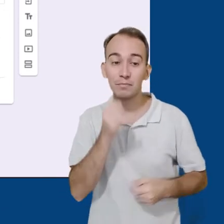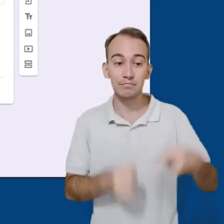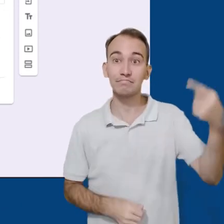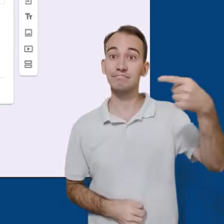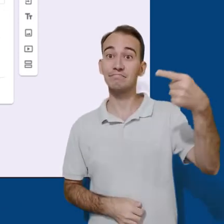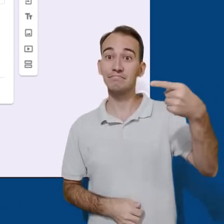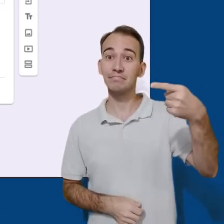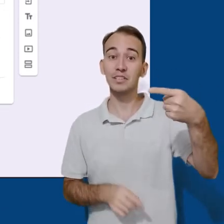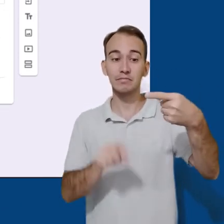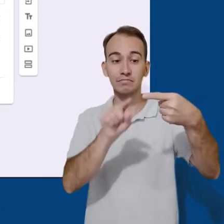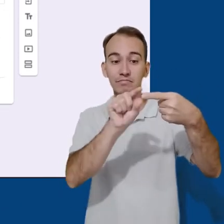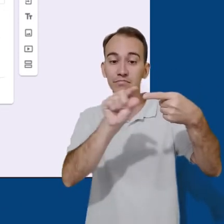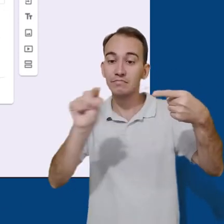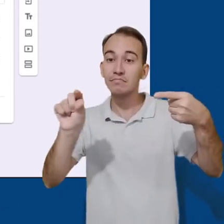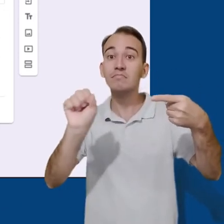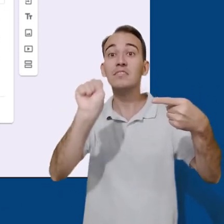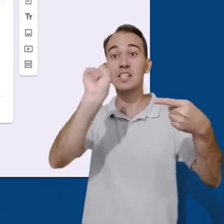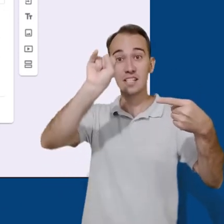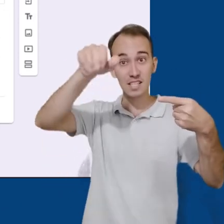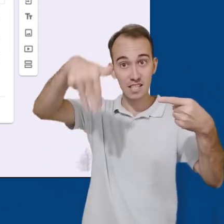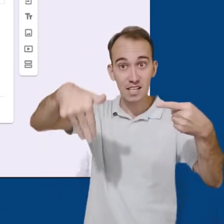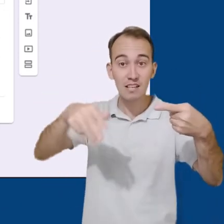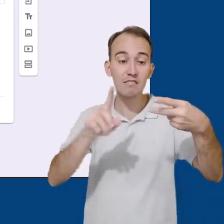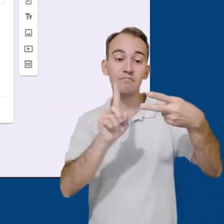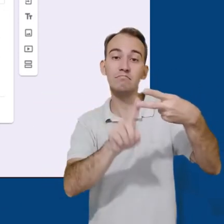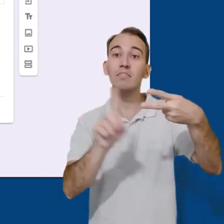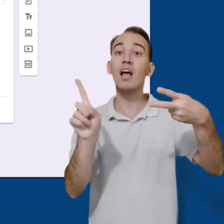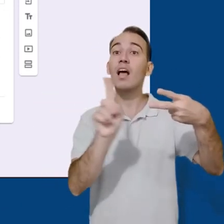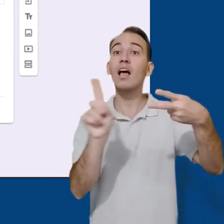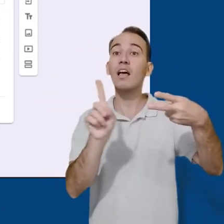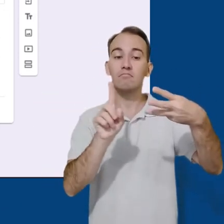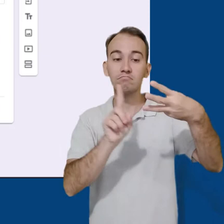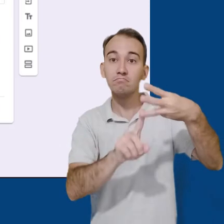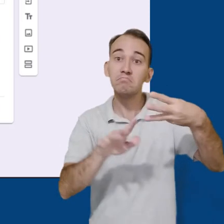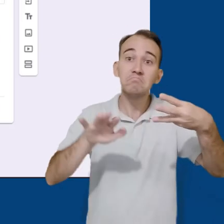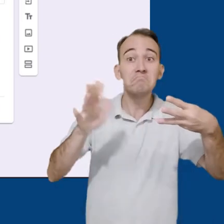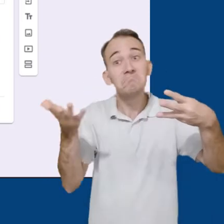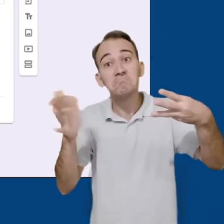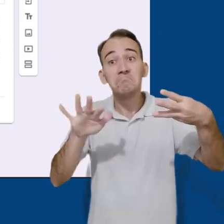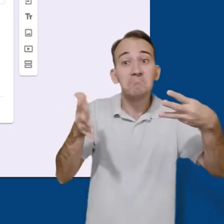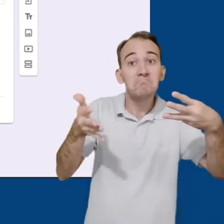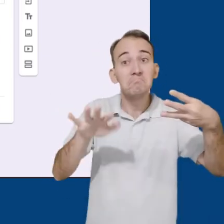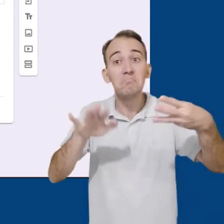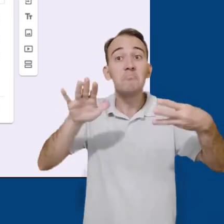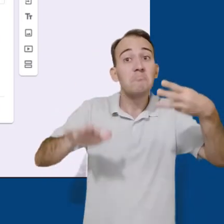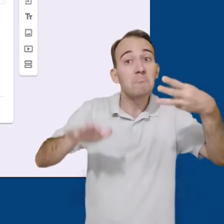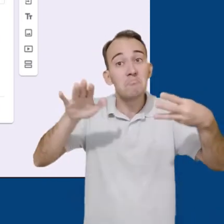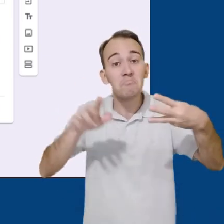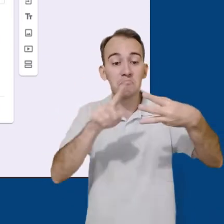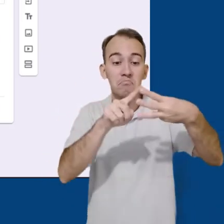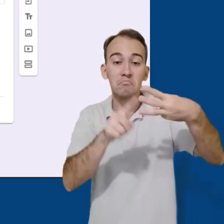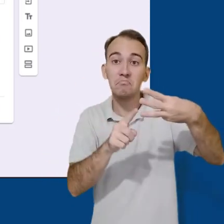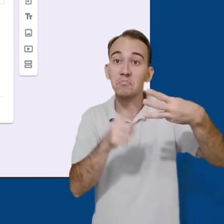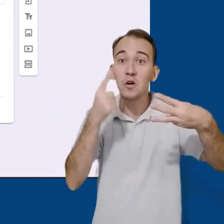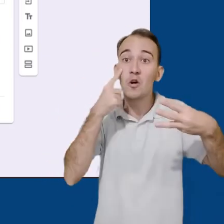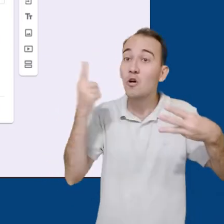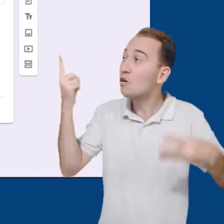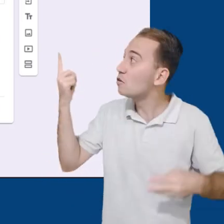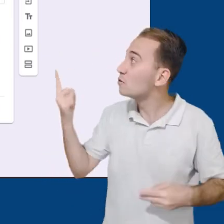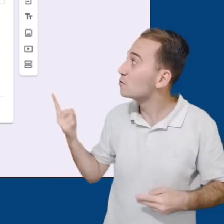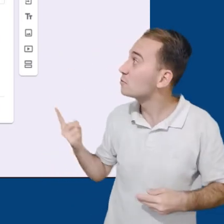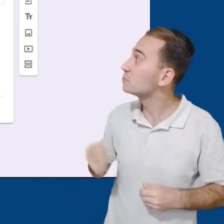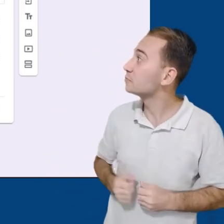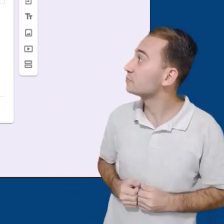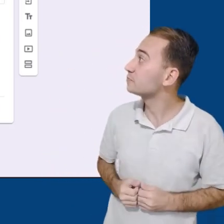e digitamos e apertamos Enter para inserir outra alternativa. Conforme digitamos e apertamos Enter, novos campos de textos vão